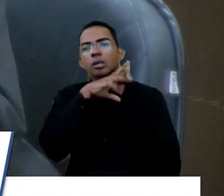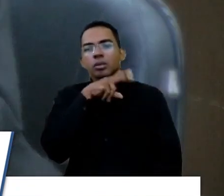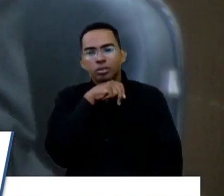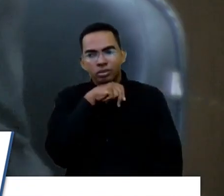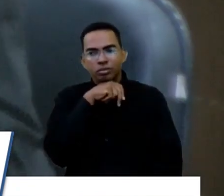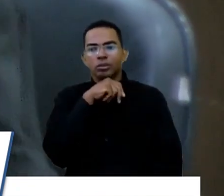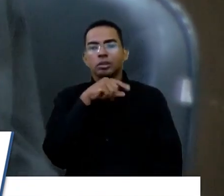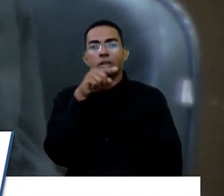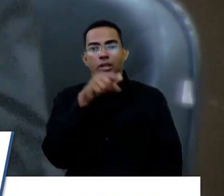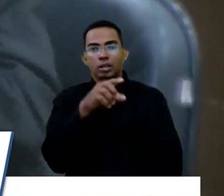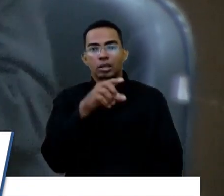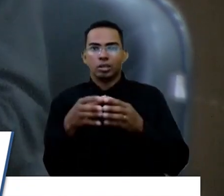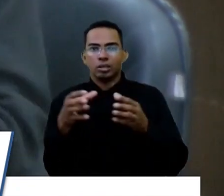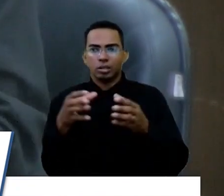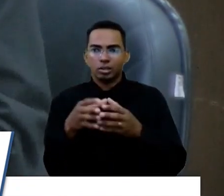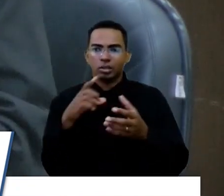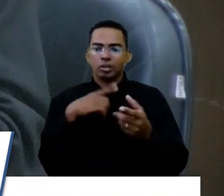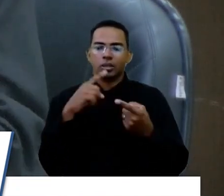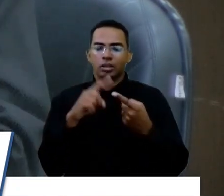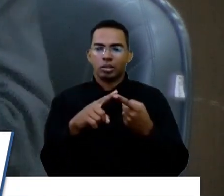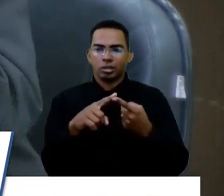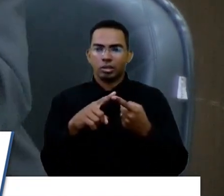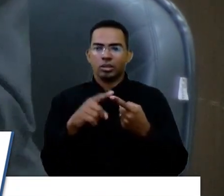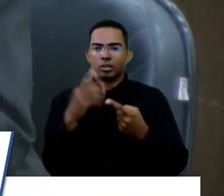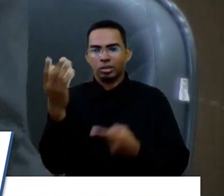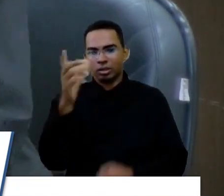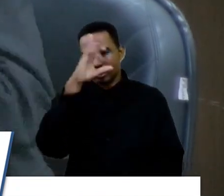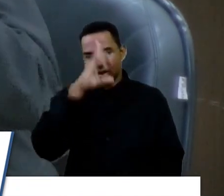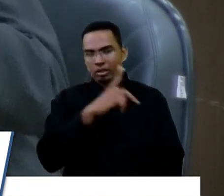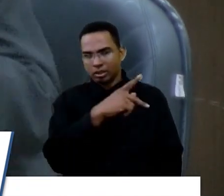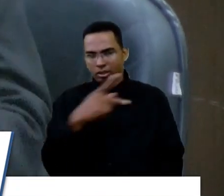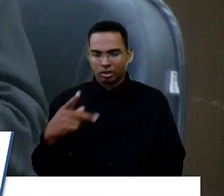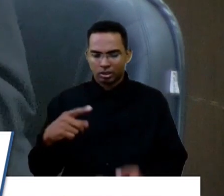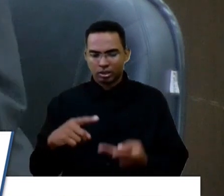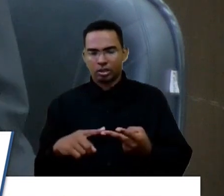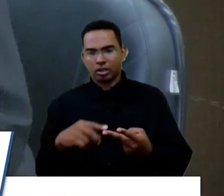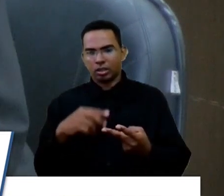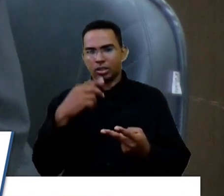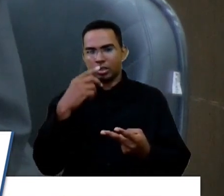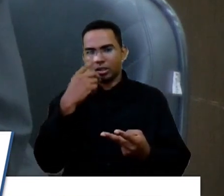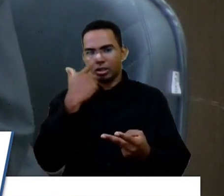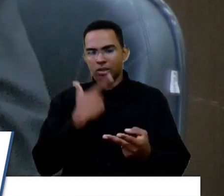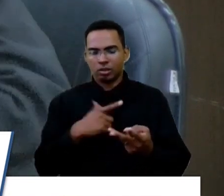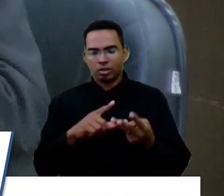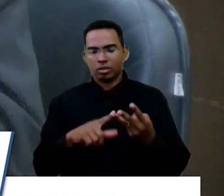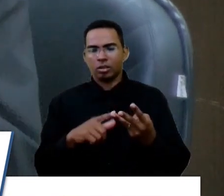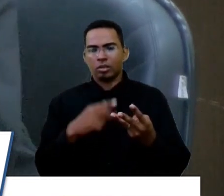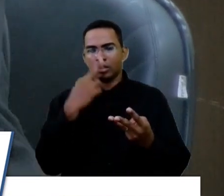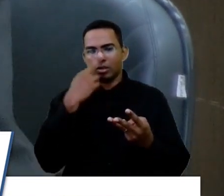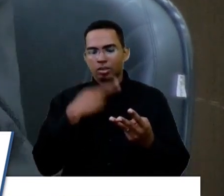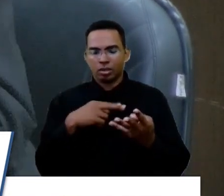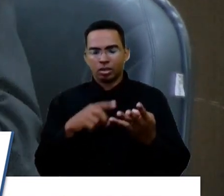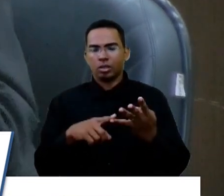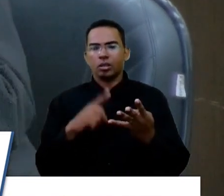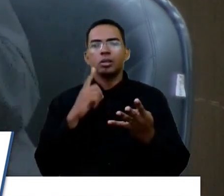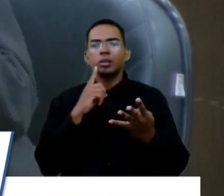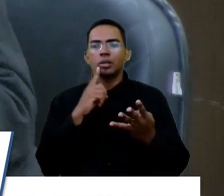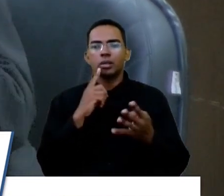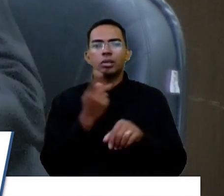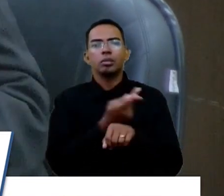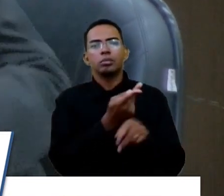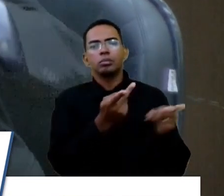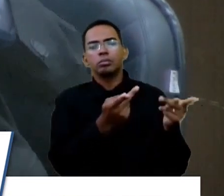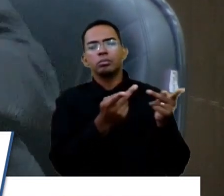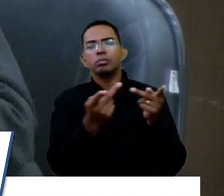Essa comissão, ela é composta pela presidente, que é a Lins, por mim, Ronaldo Carvalho e pelo Daniel Bass. Nós fazemos visitas